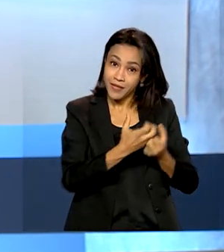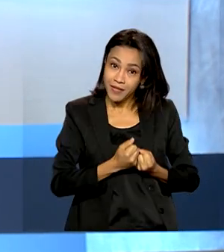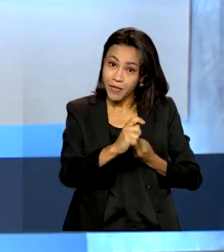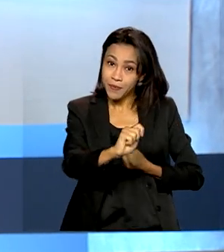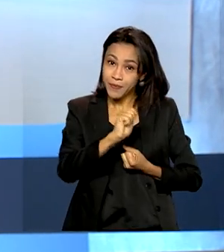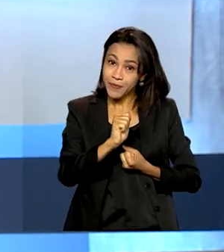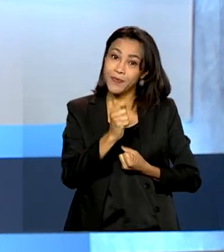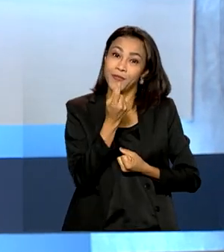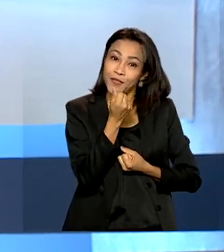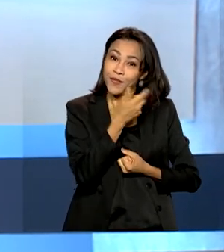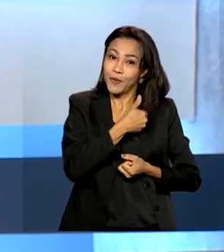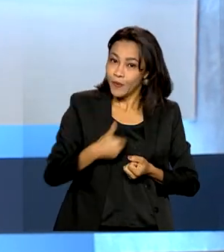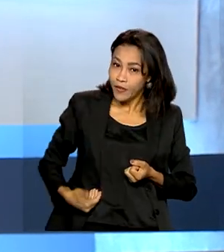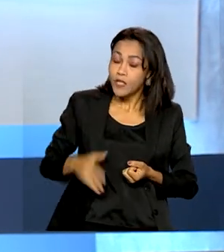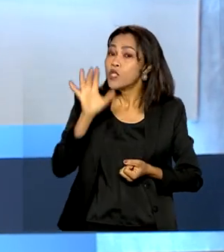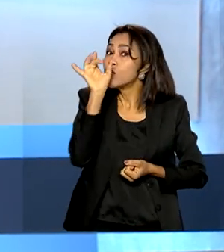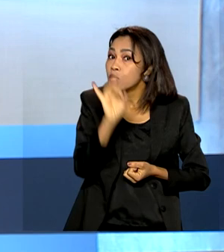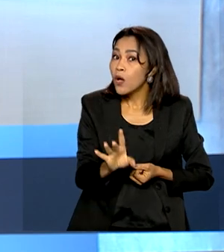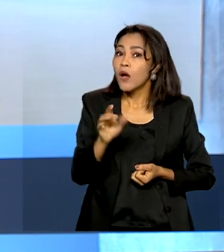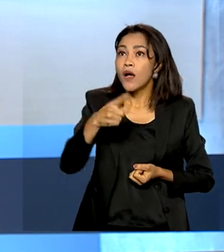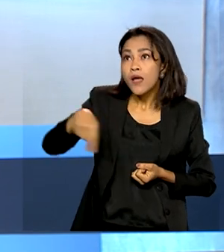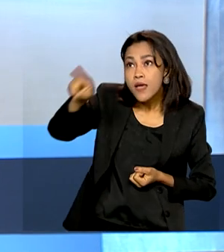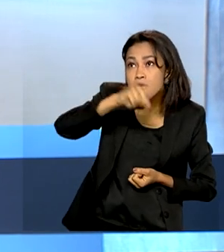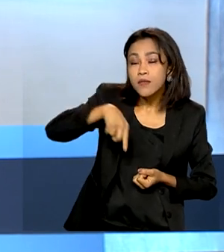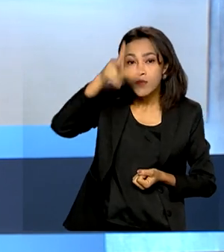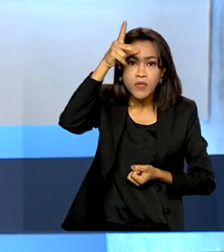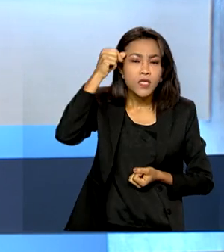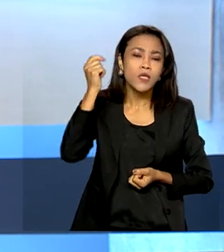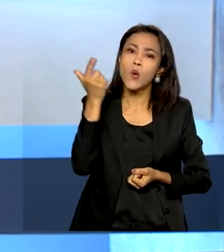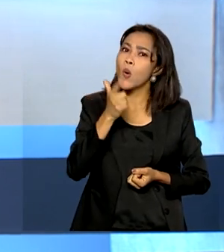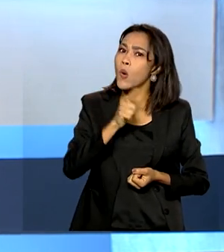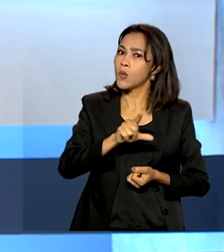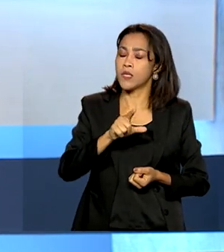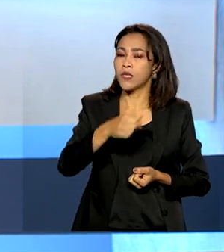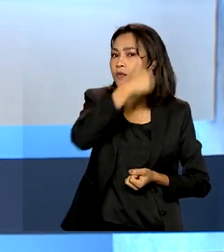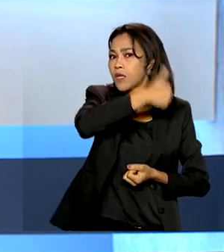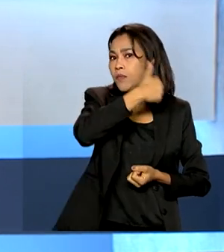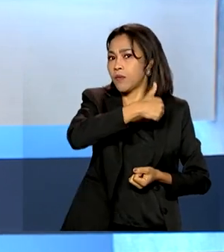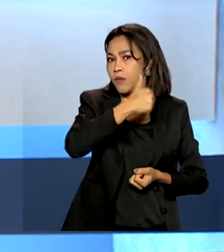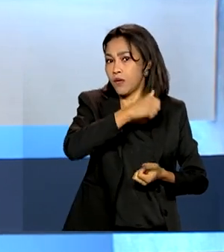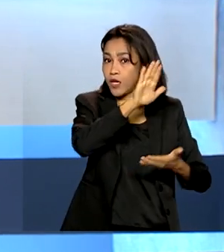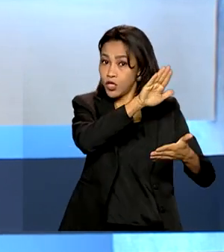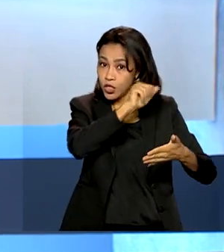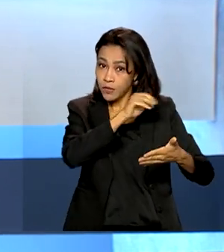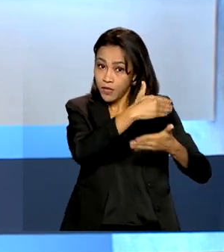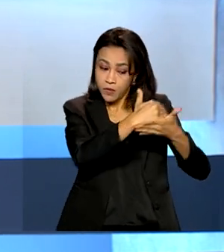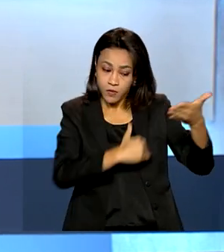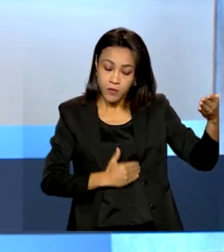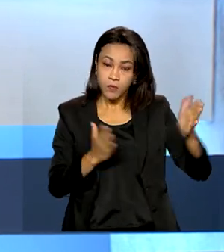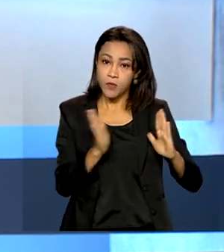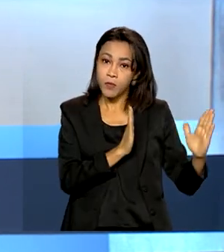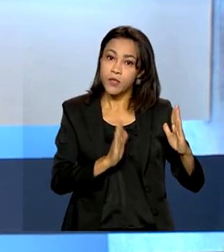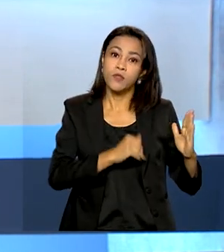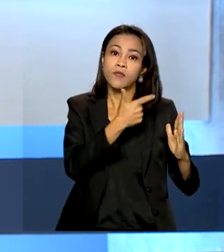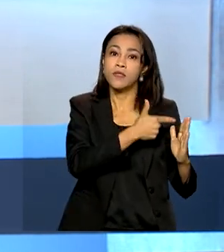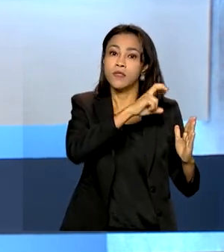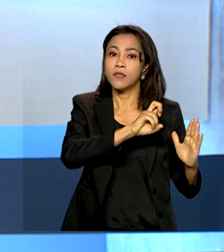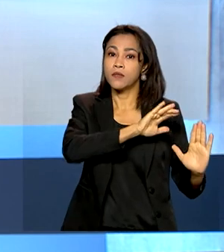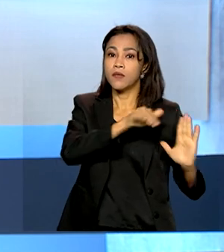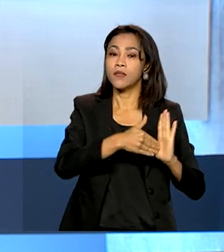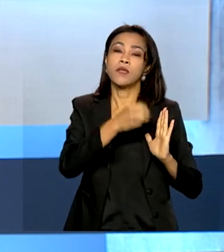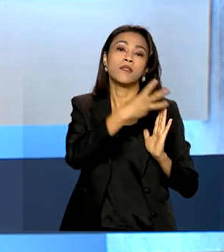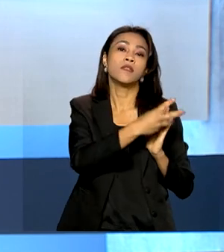prazo só vale para os municípios que não conseguiram cadastrar os taxistas na primeira etapa, entre 25 e 31 de julho.